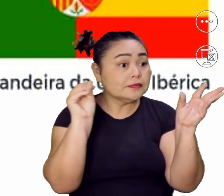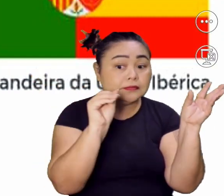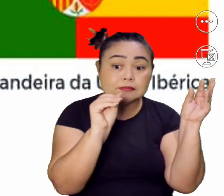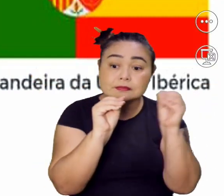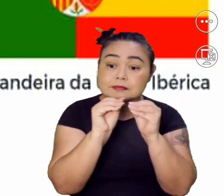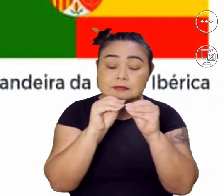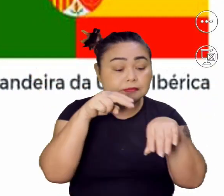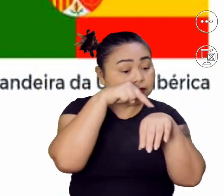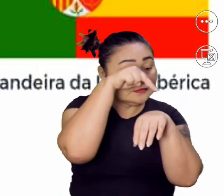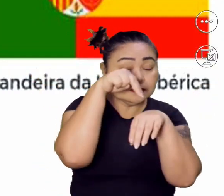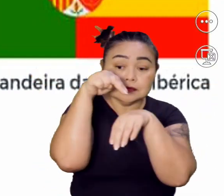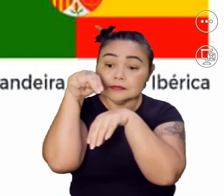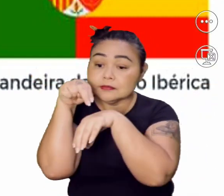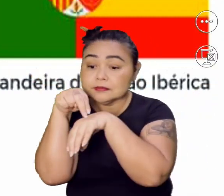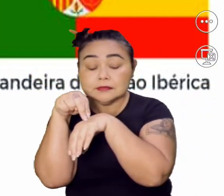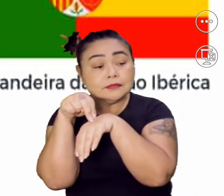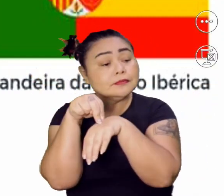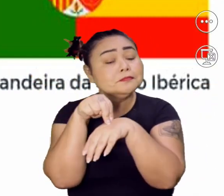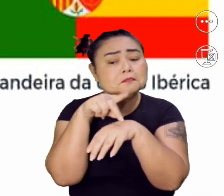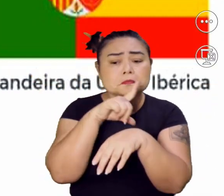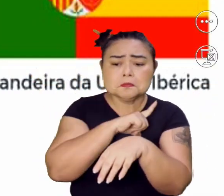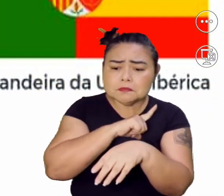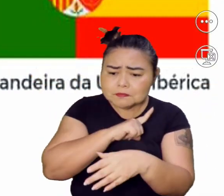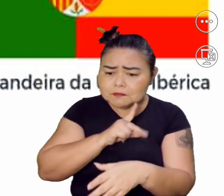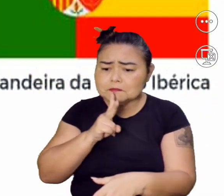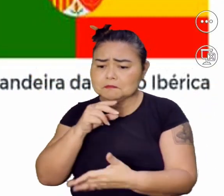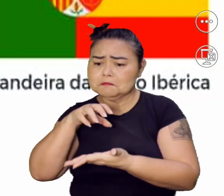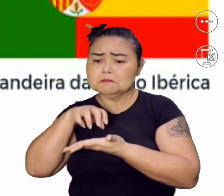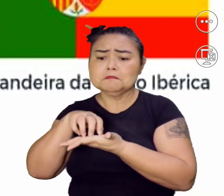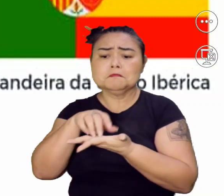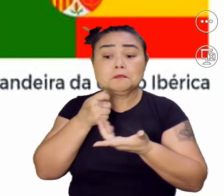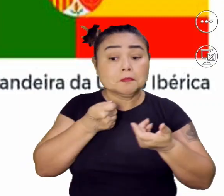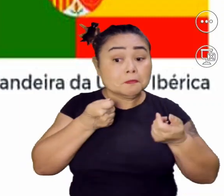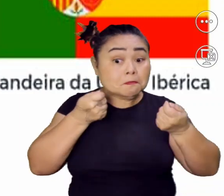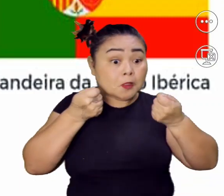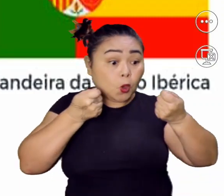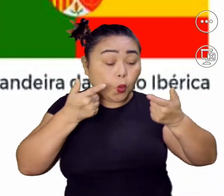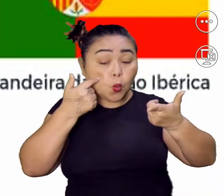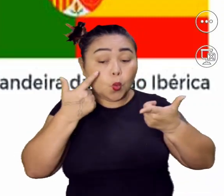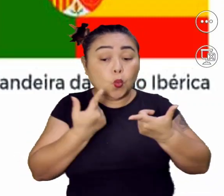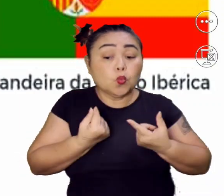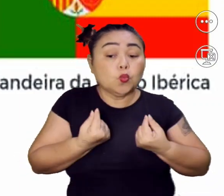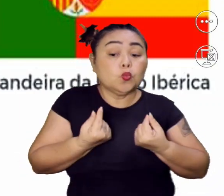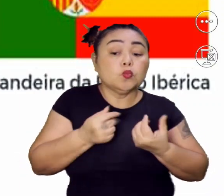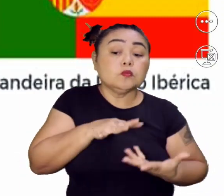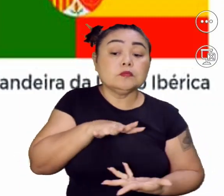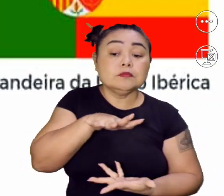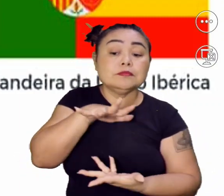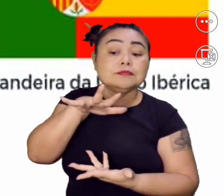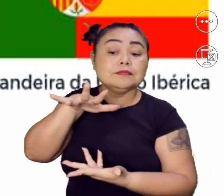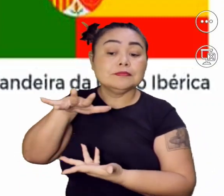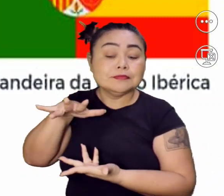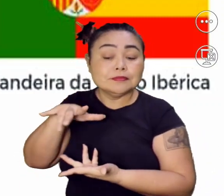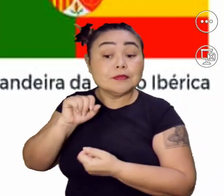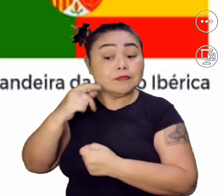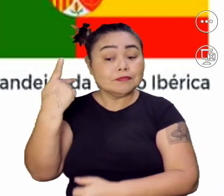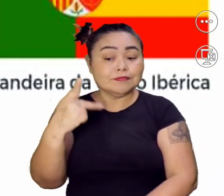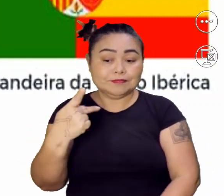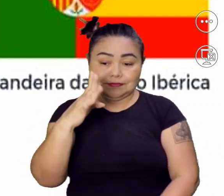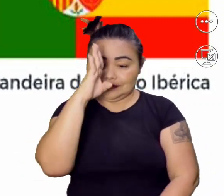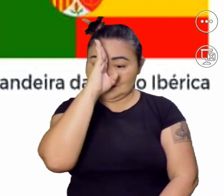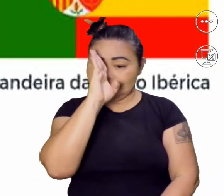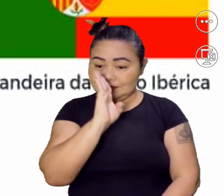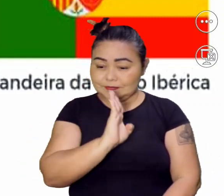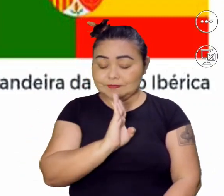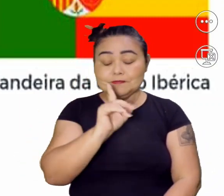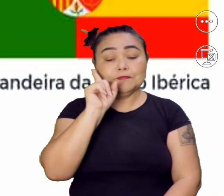nação que tentava se consolidar, que tentava controlar a economia do mundo. Para o Brasil, isso